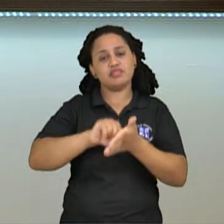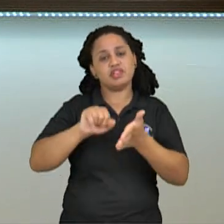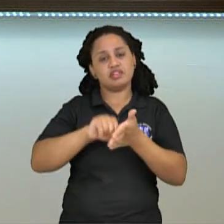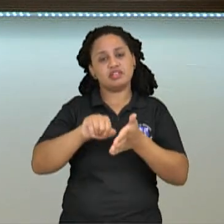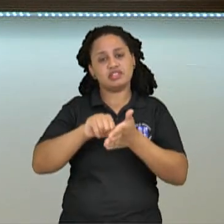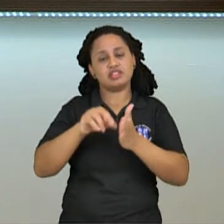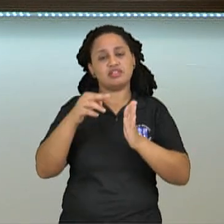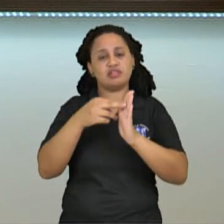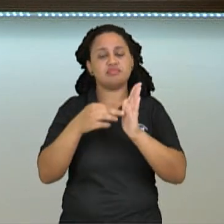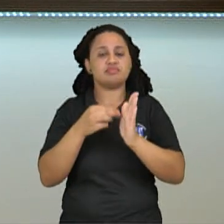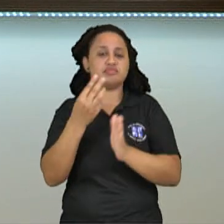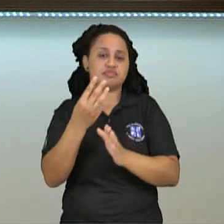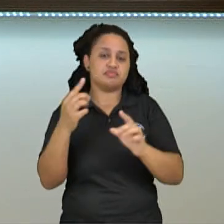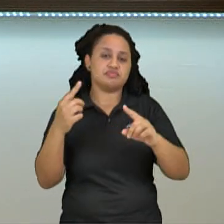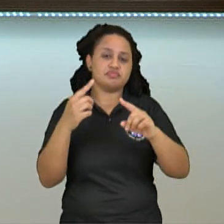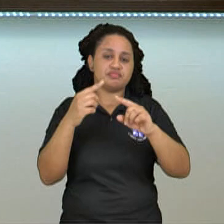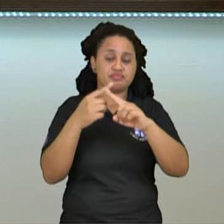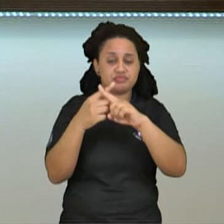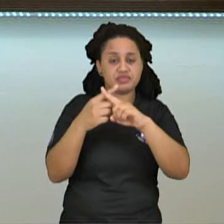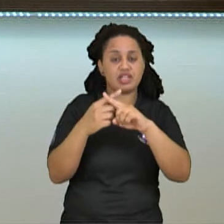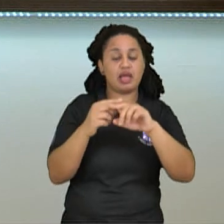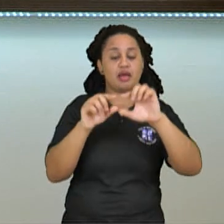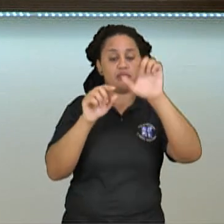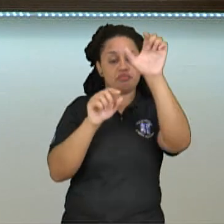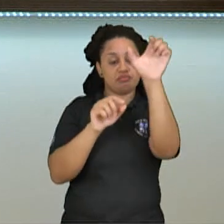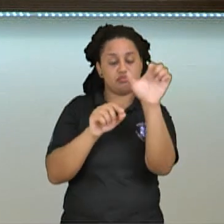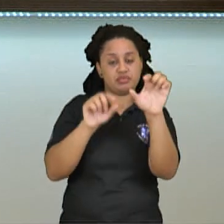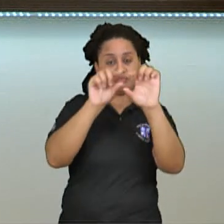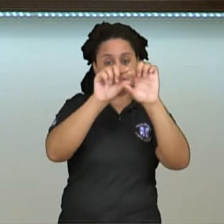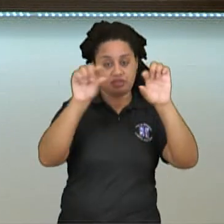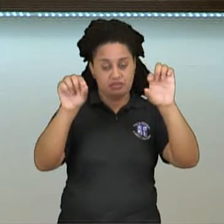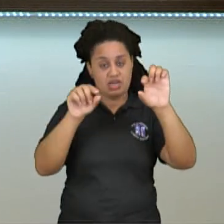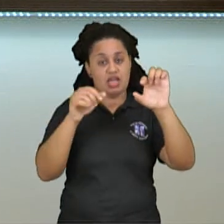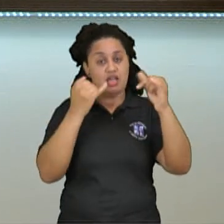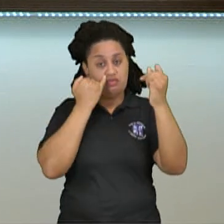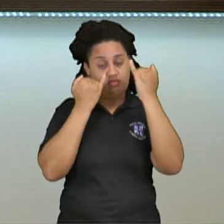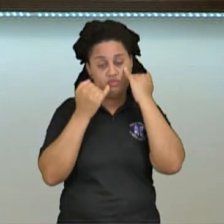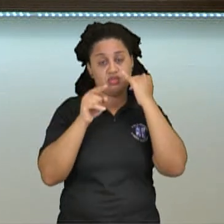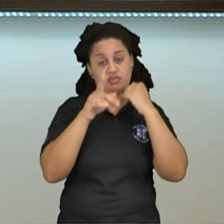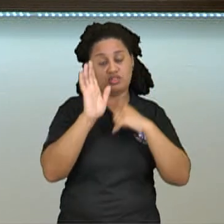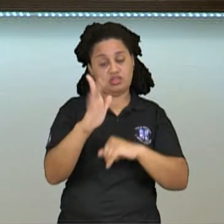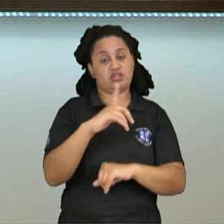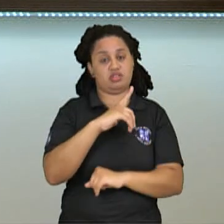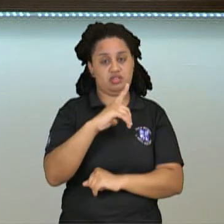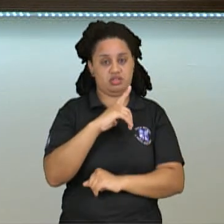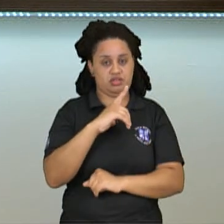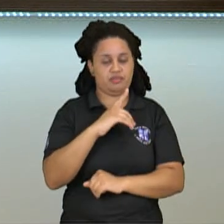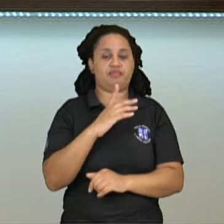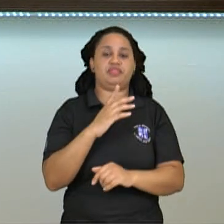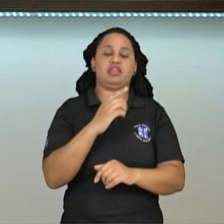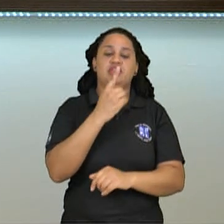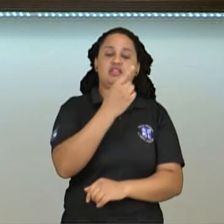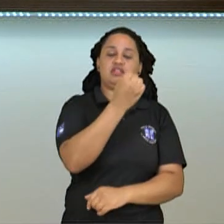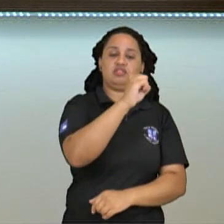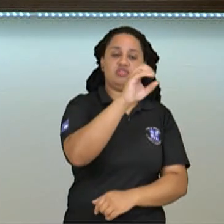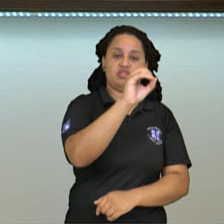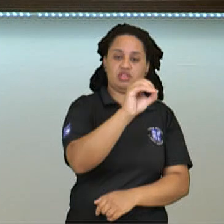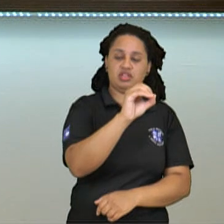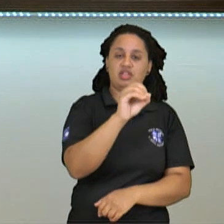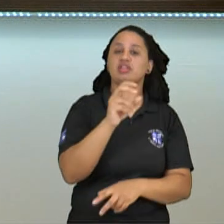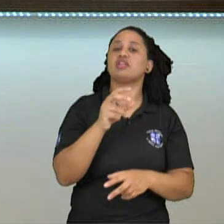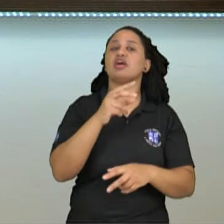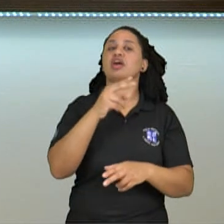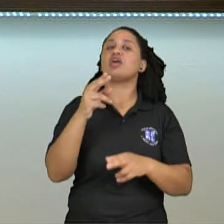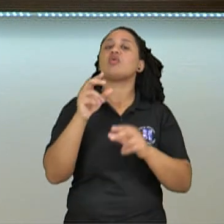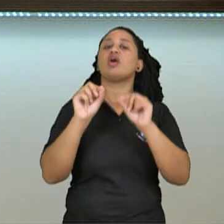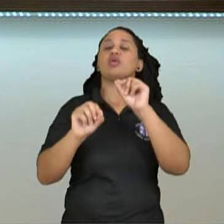Na primeira linha, você coloca a informação que você tem, que você conhece. Ou seja, de que 180 graus equivale